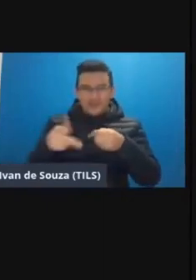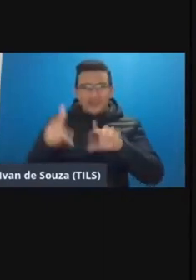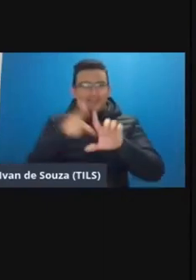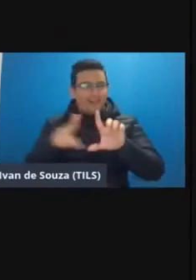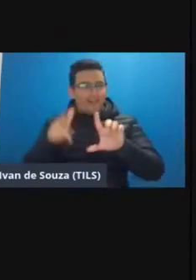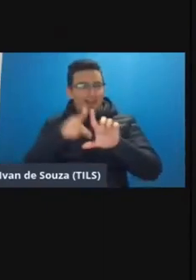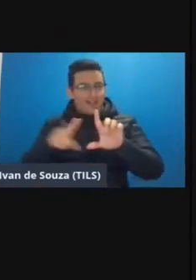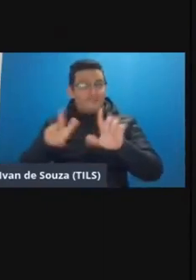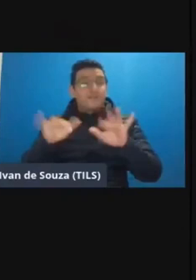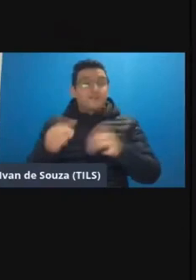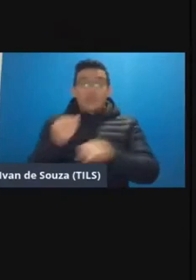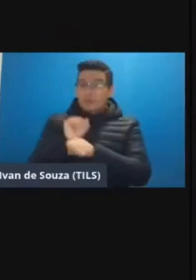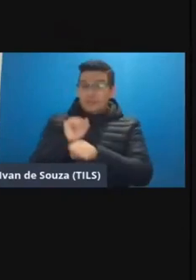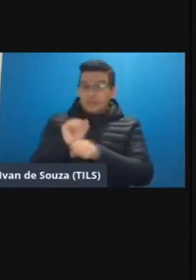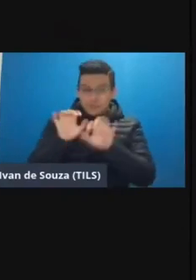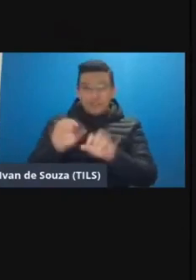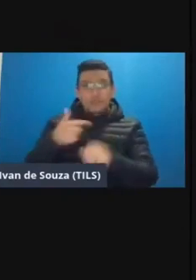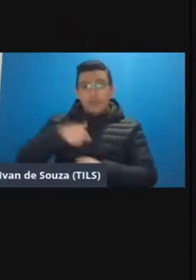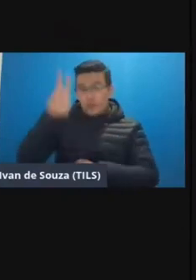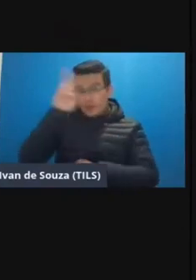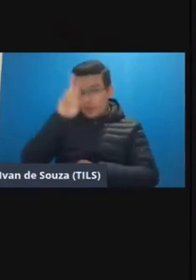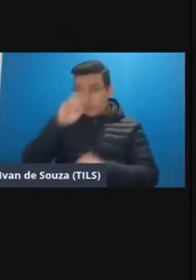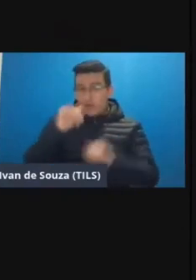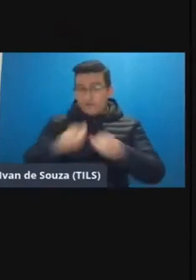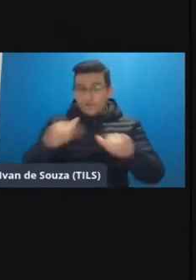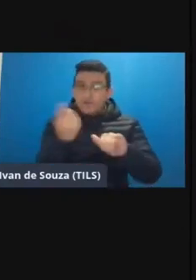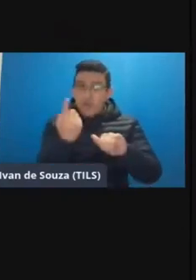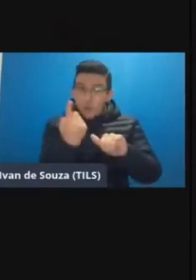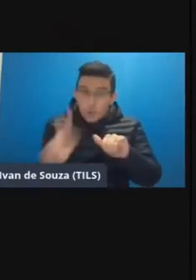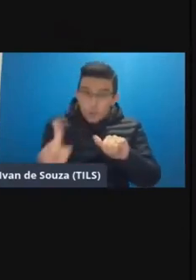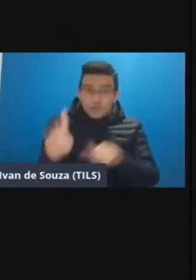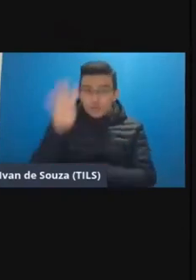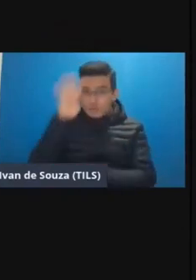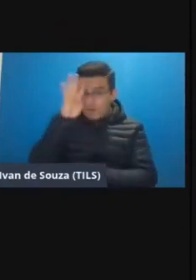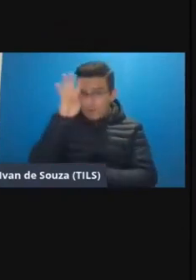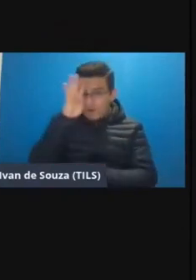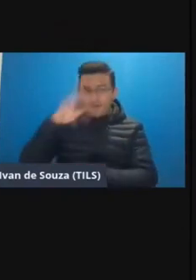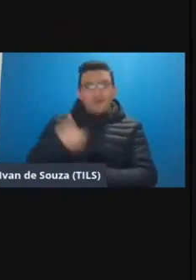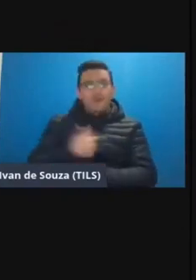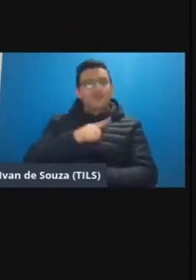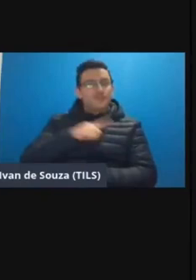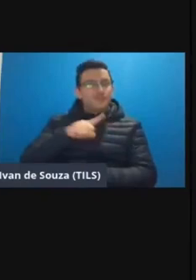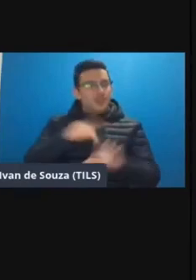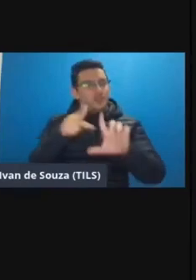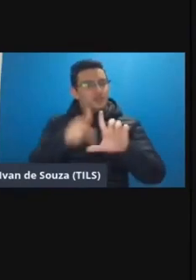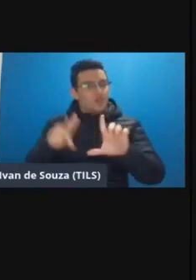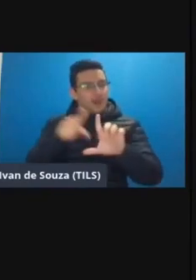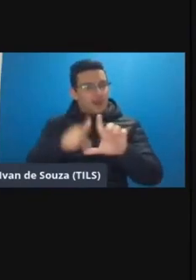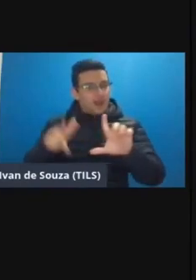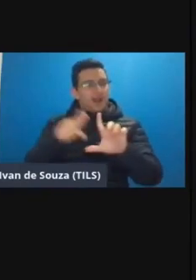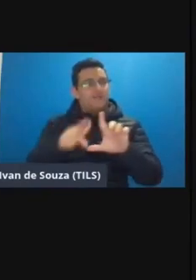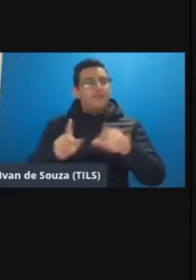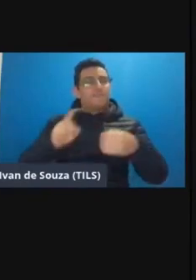Live Enquanto isso pessoal eu lembro que na última quarta-feira nós tivemos uma Live é